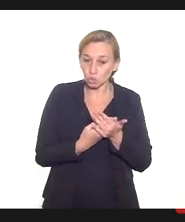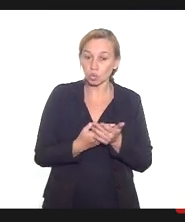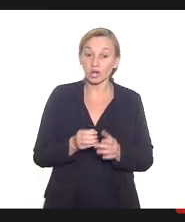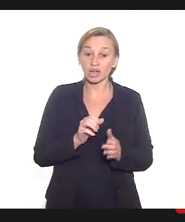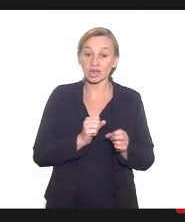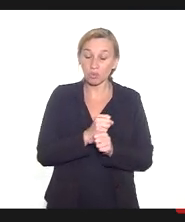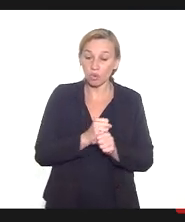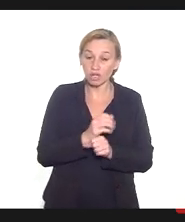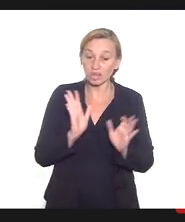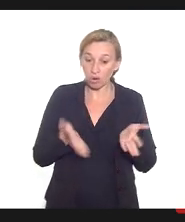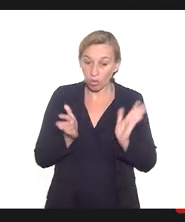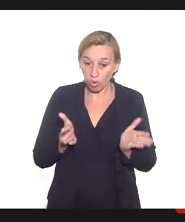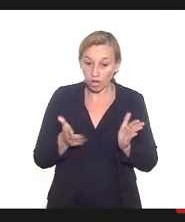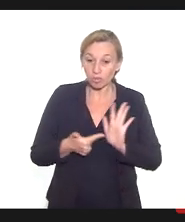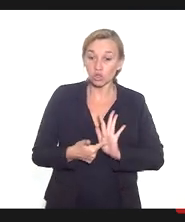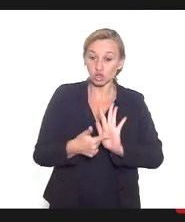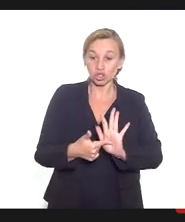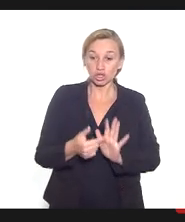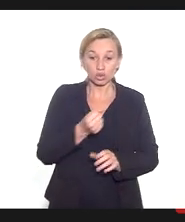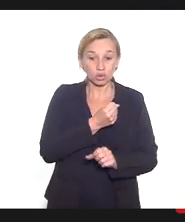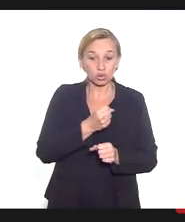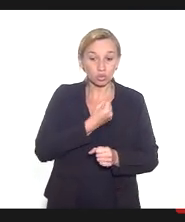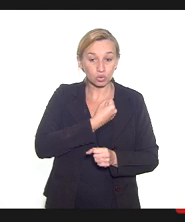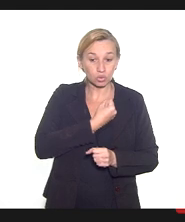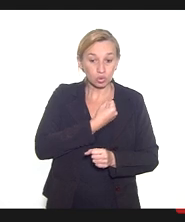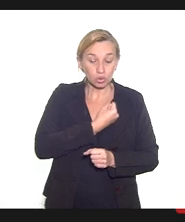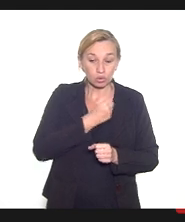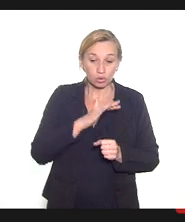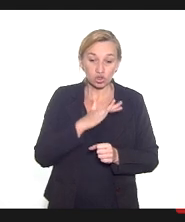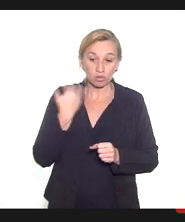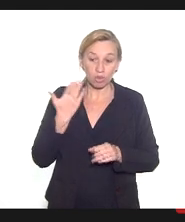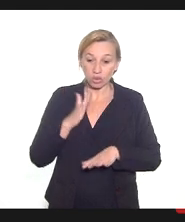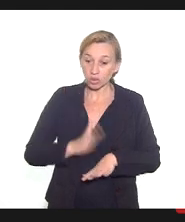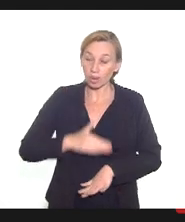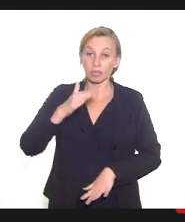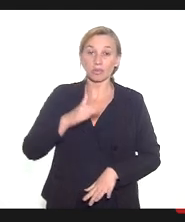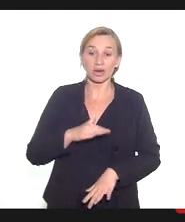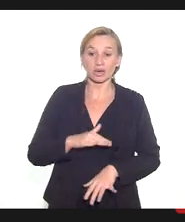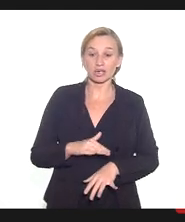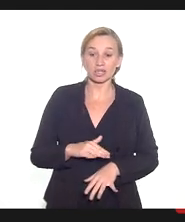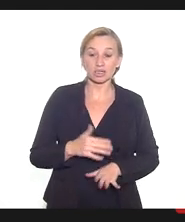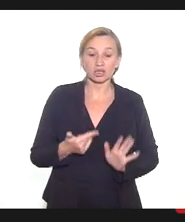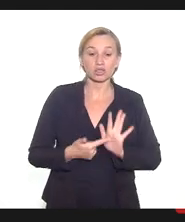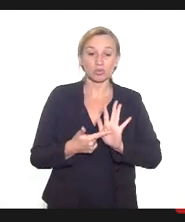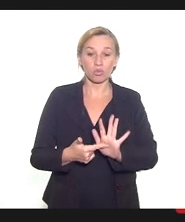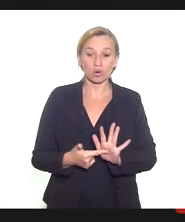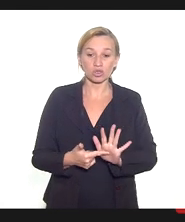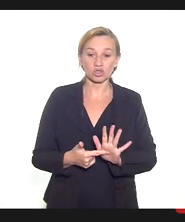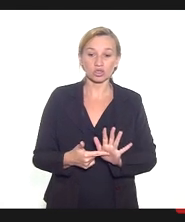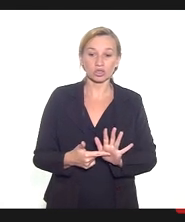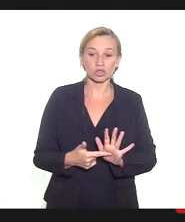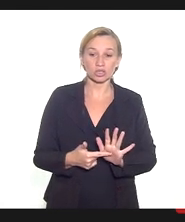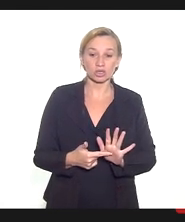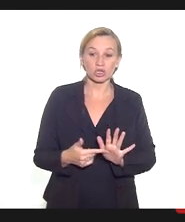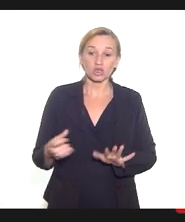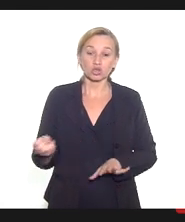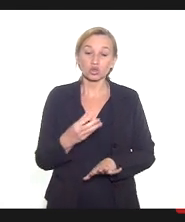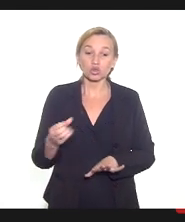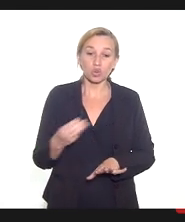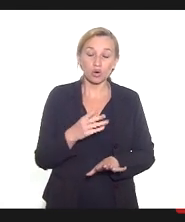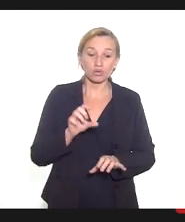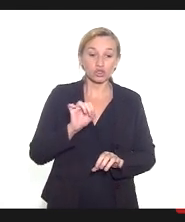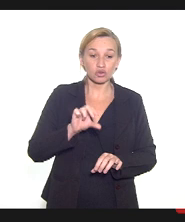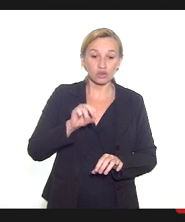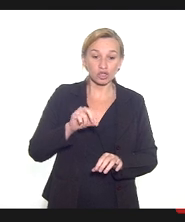mostrando que há uma maior letalidade e a gente atribui isso à circulação das novas variantes.